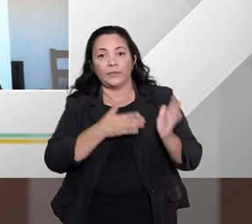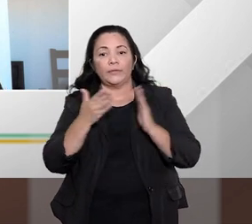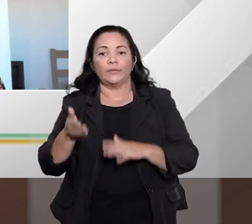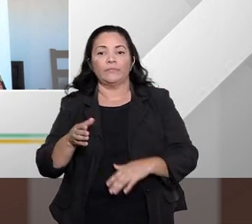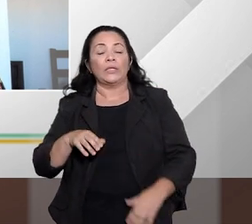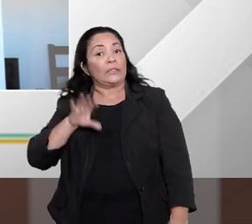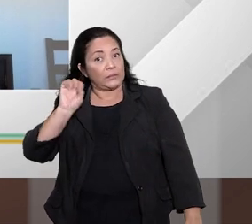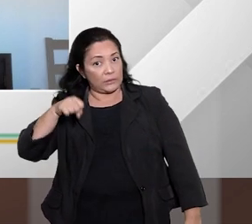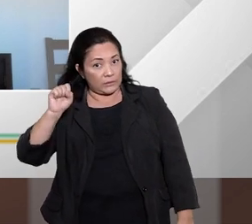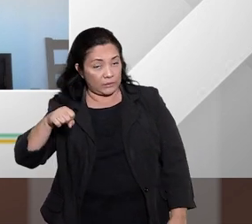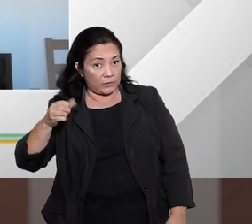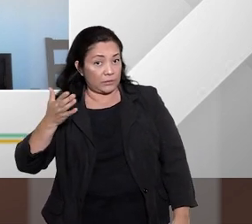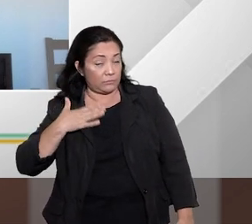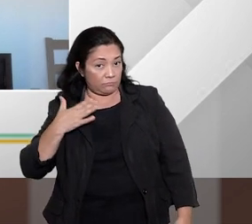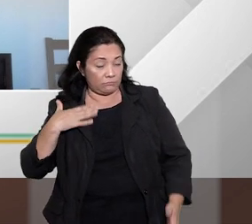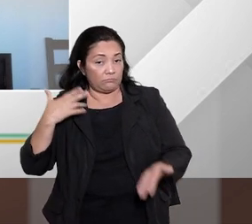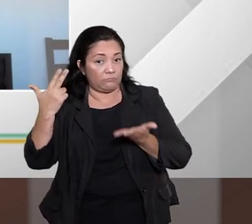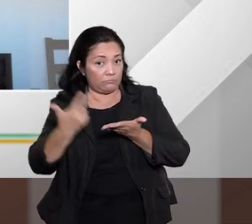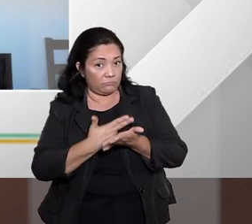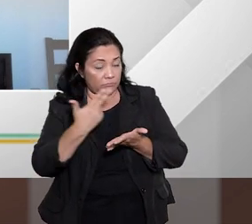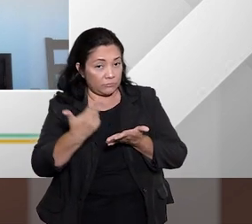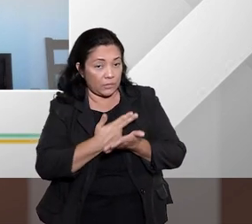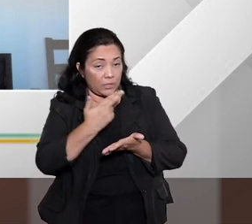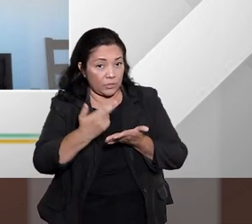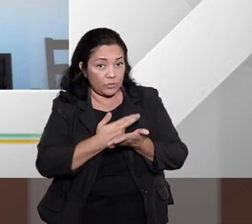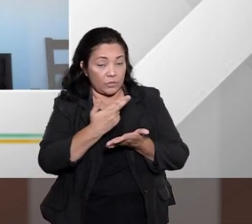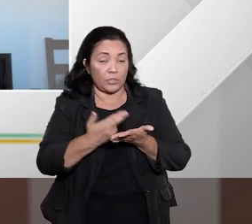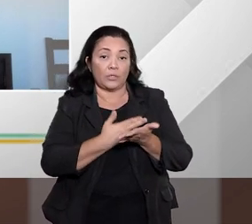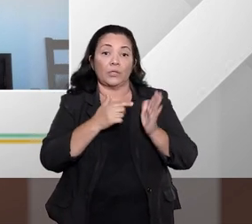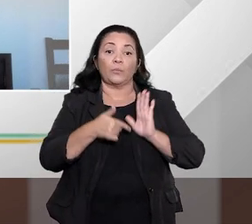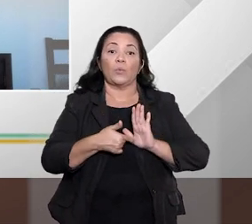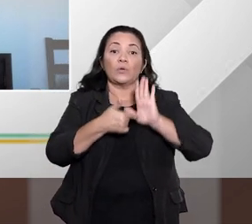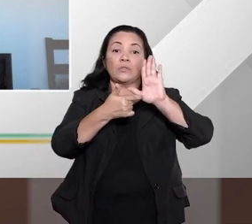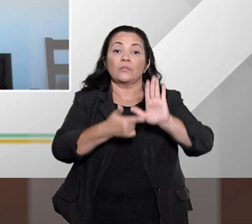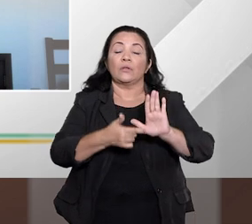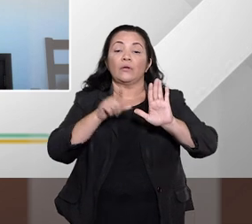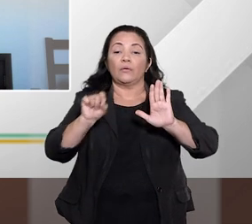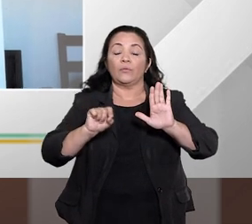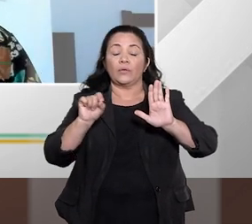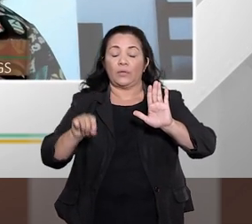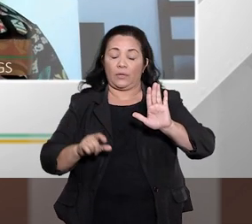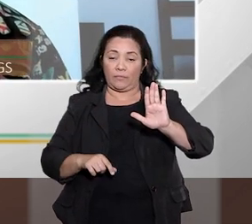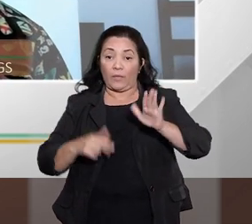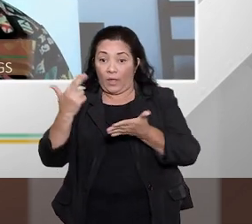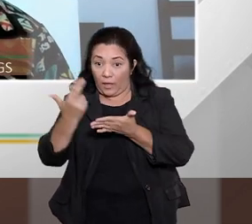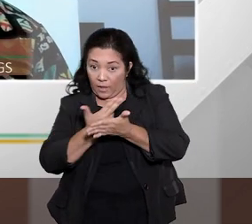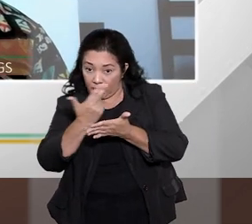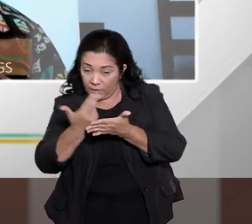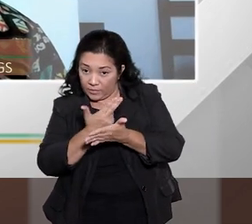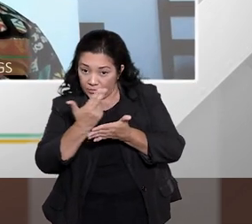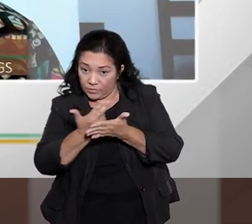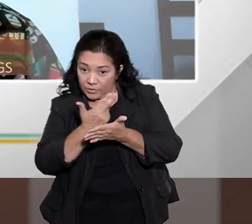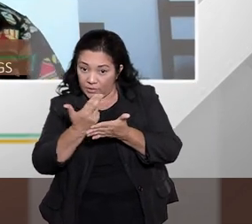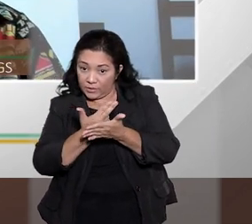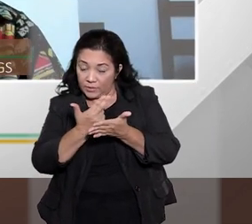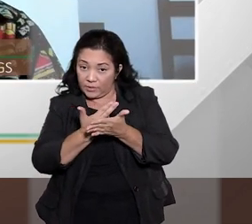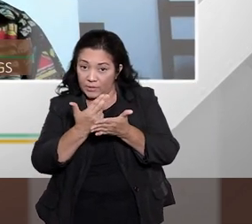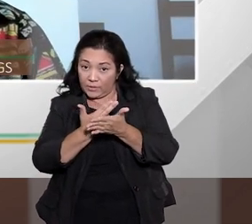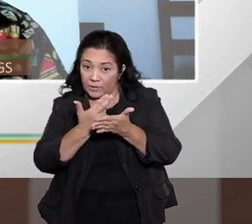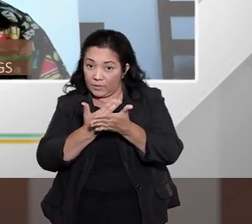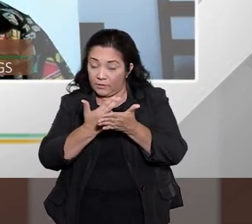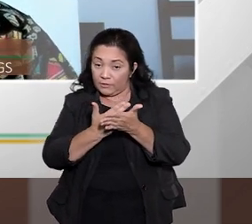a cartilha eu queria destacá-la porque ela facilita ela é